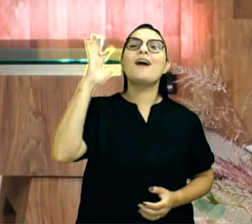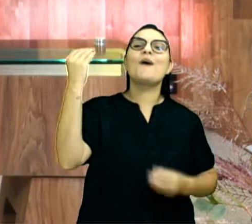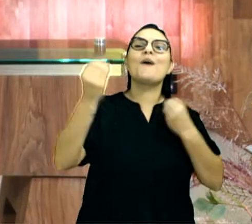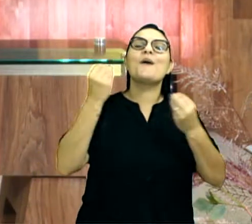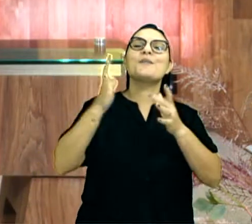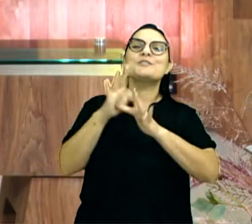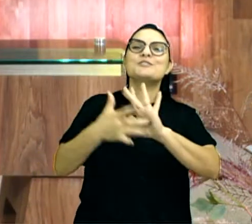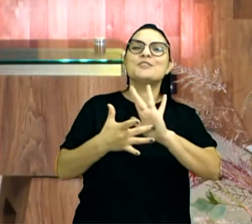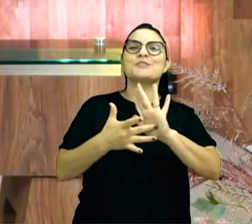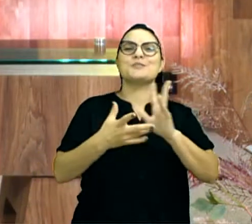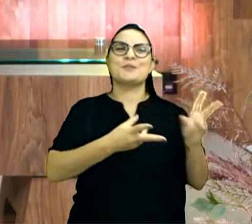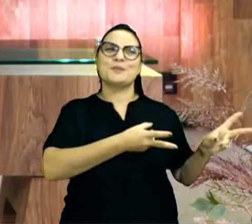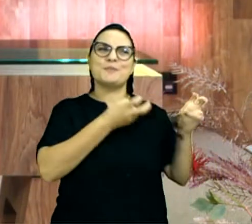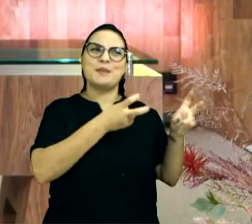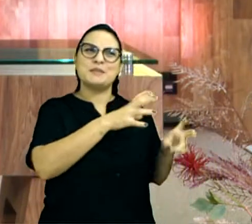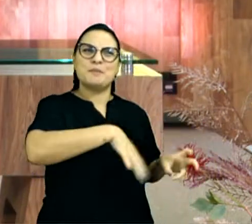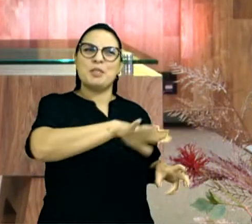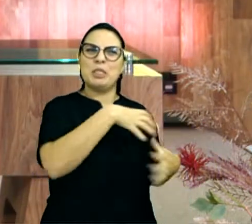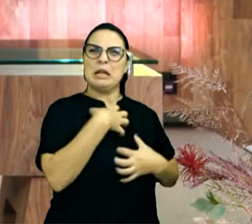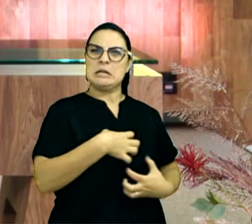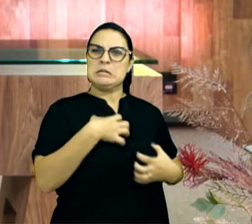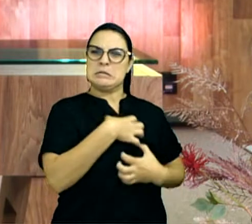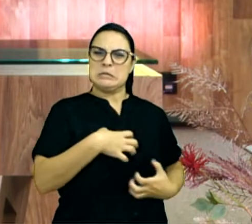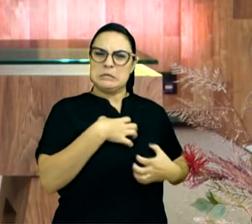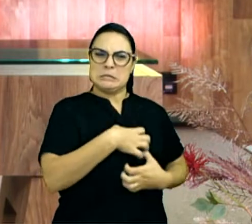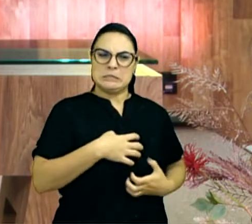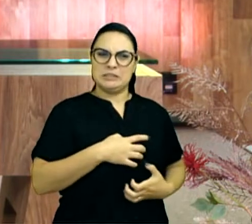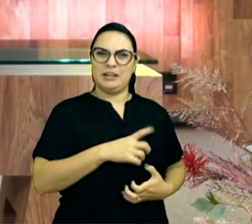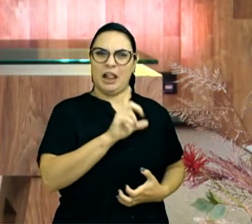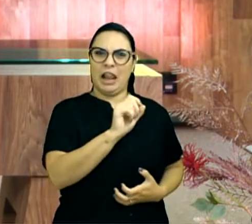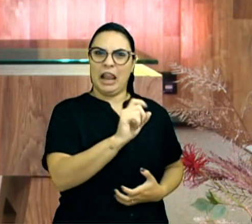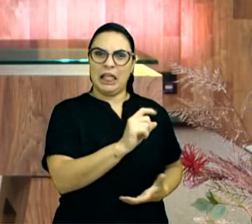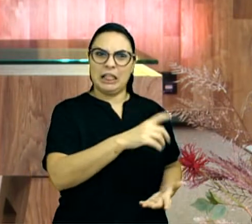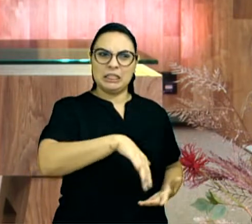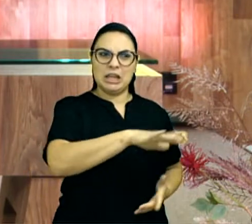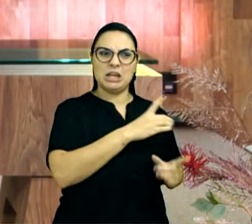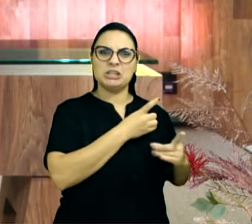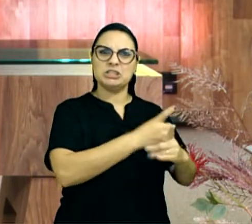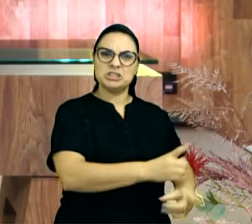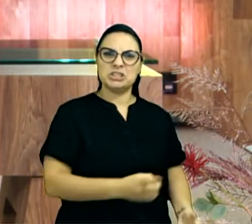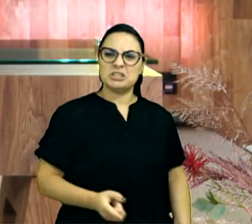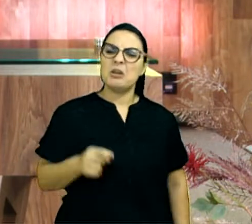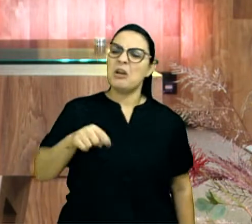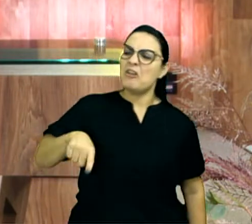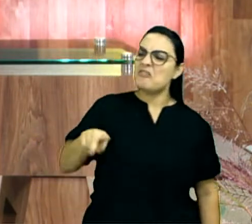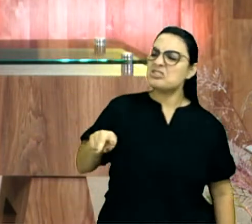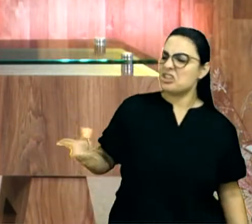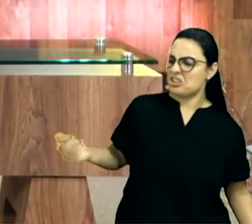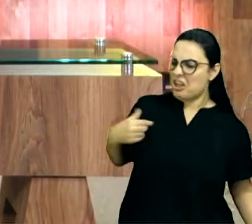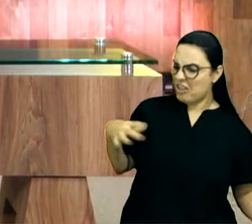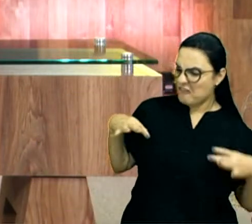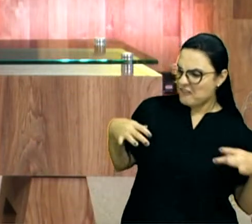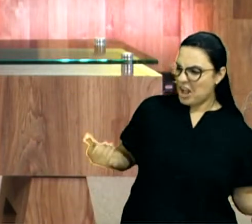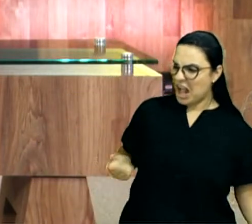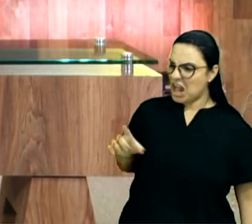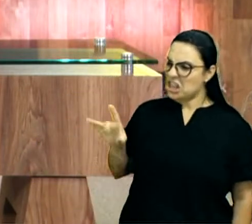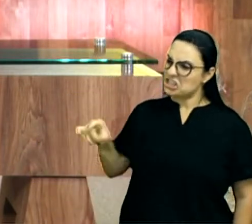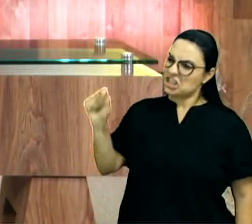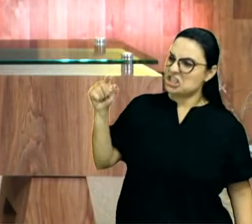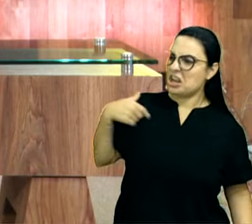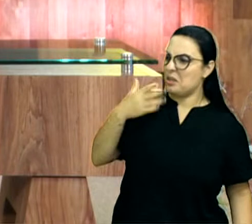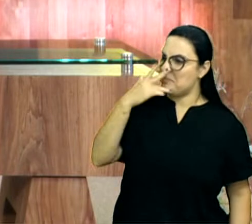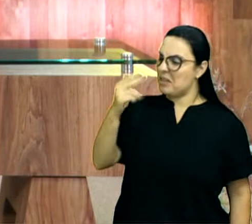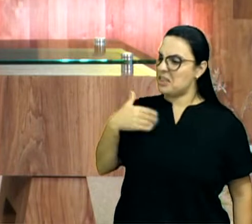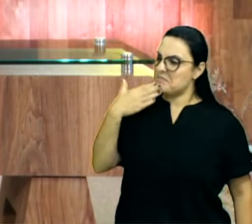percebeu que os discípulos ficaram no veneno, uns dez, queriam pegar Tiago e João. Vocês são folgados, meu, o que é isso? Pensa que vocês são